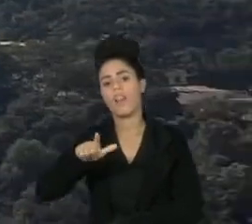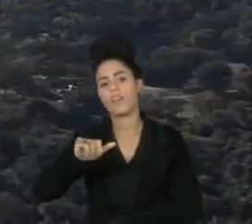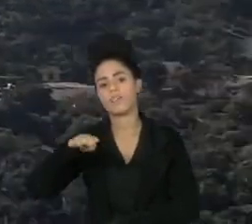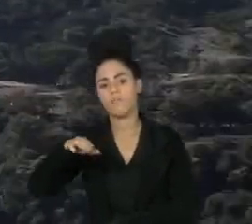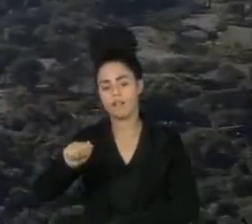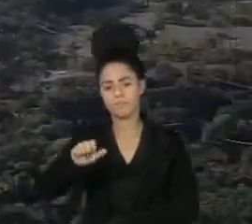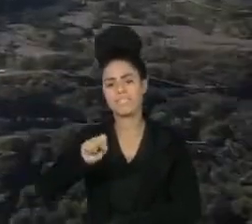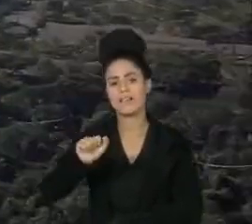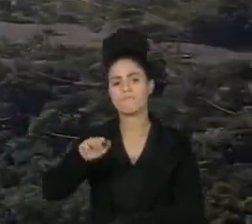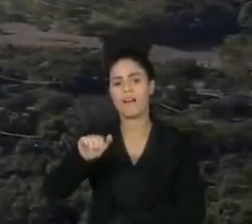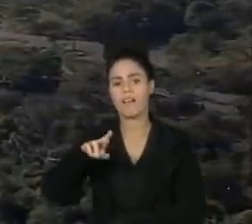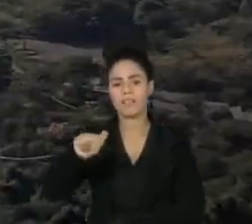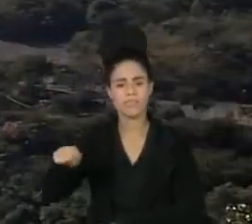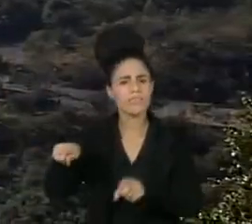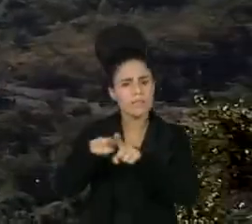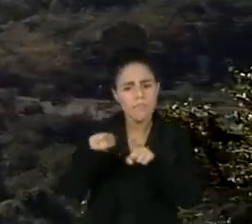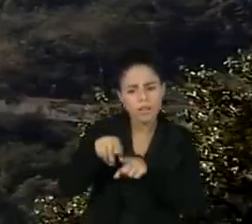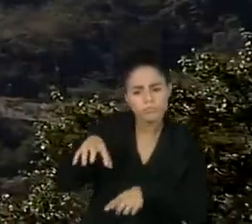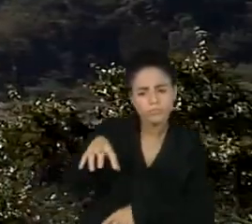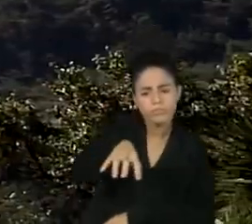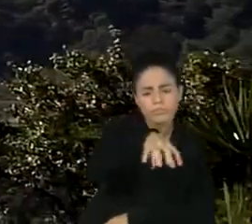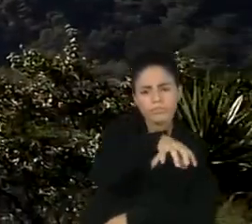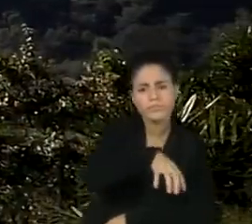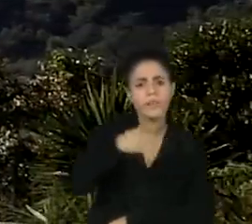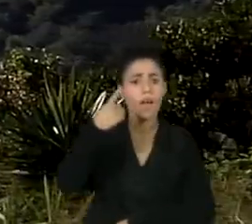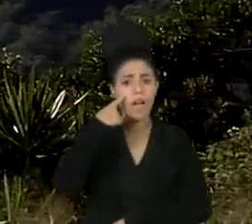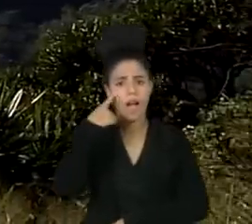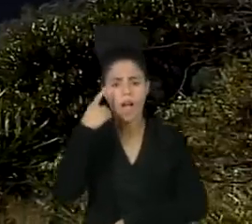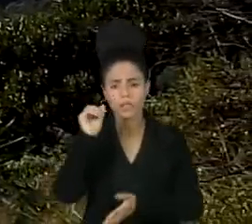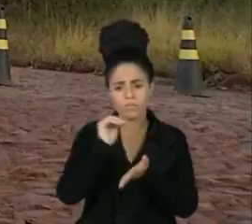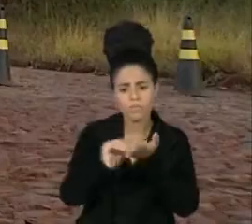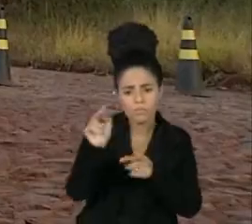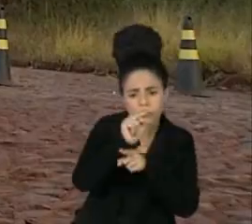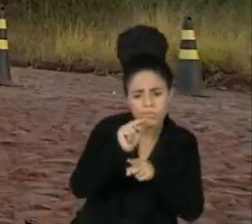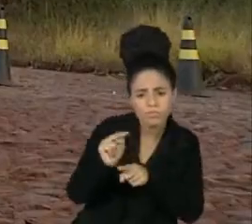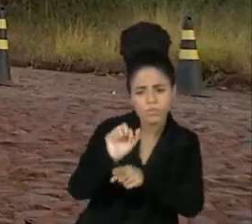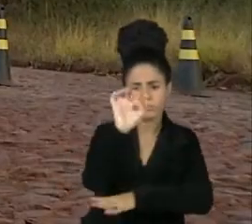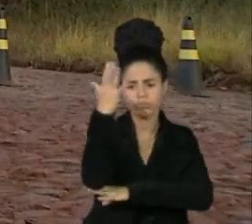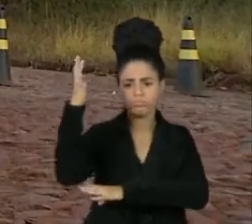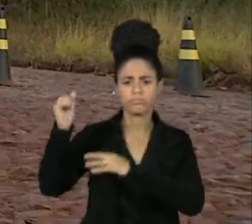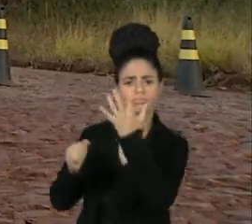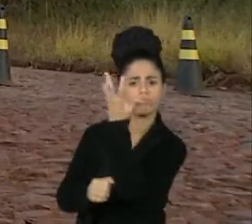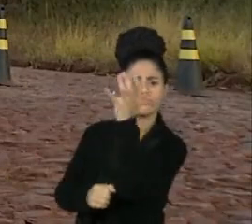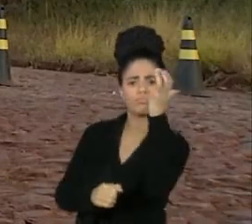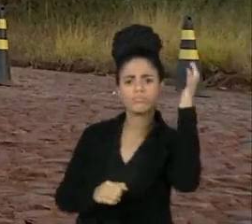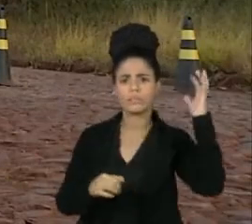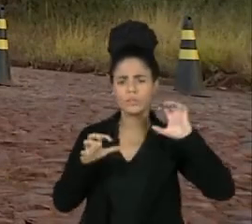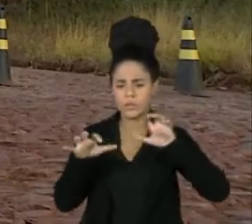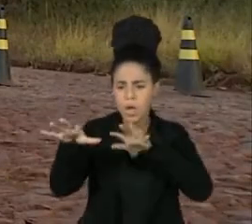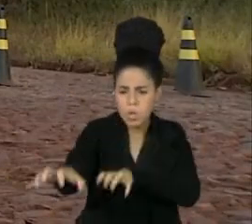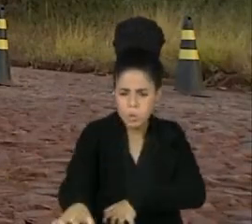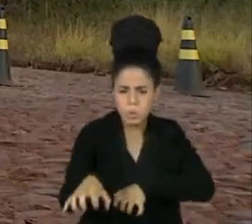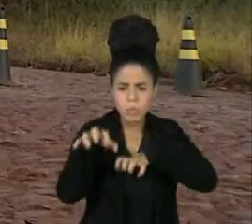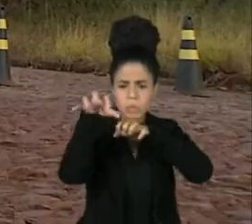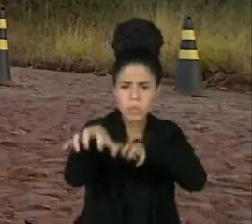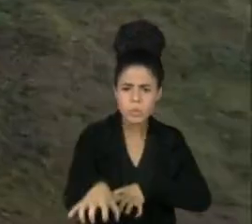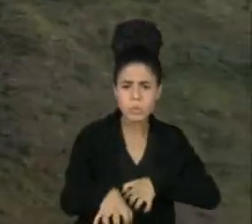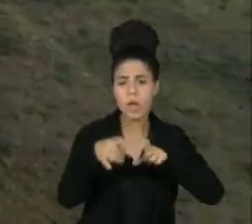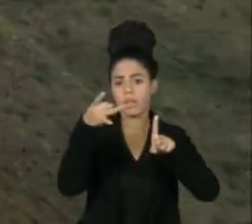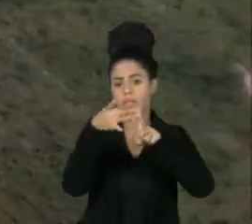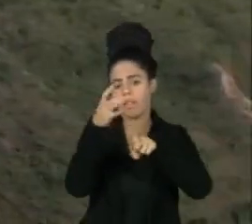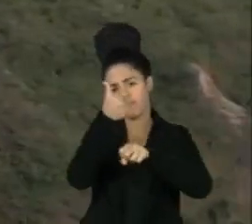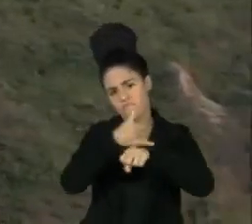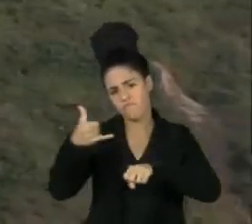Conselho Estadual de Política Ambiental aprovou a licença ambiental para um projeto de mineração de ferro no local.